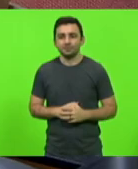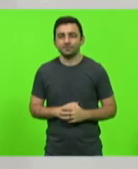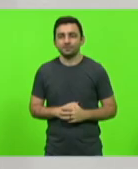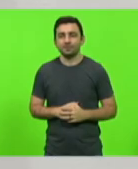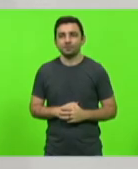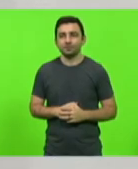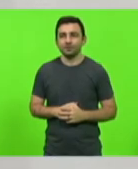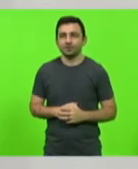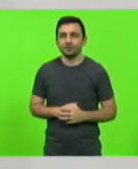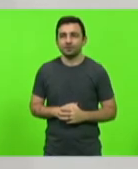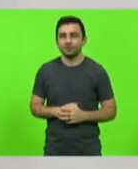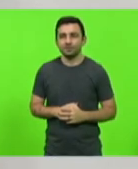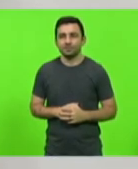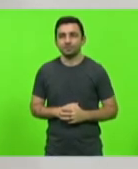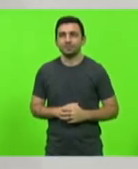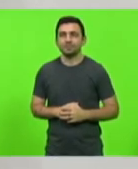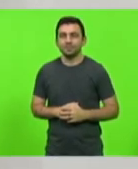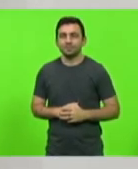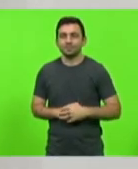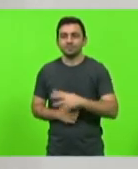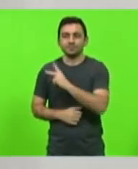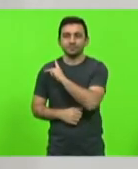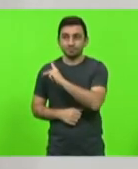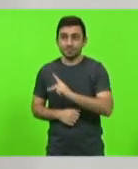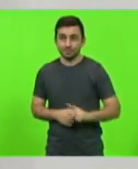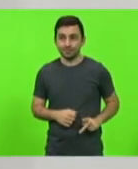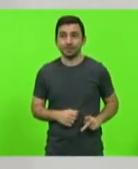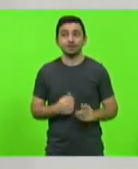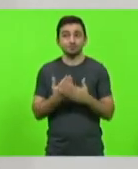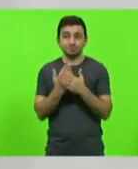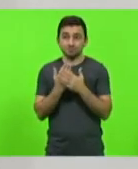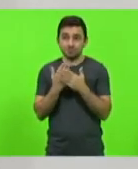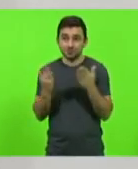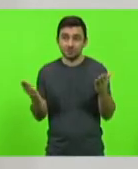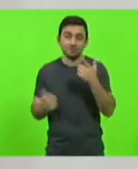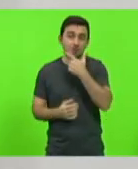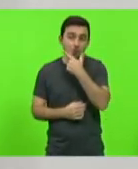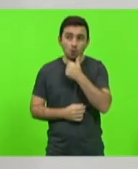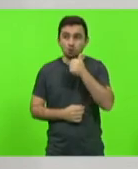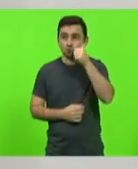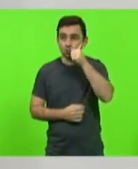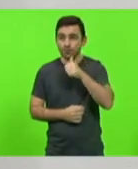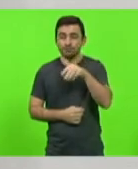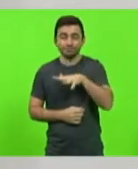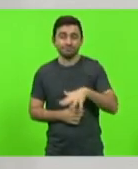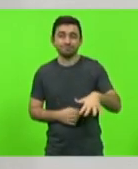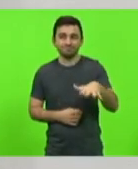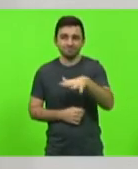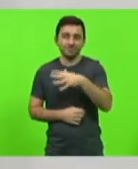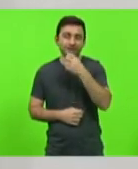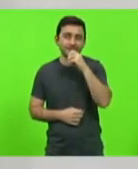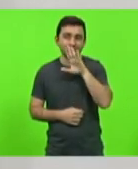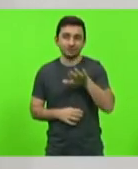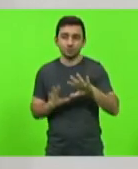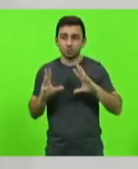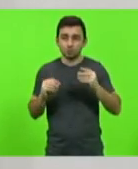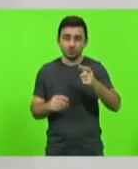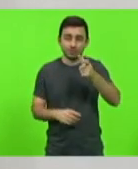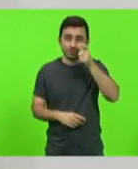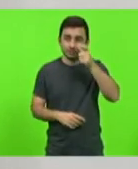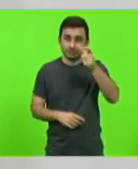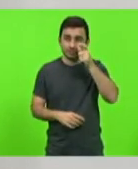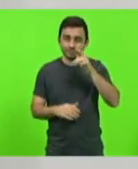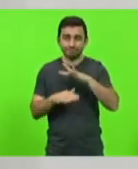Senhor presidente, senhores e senhoras deputados, deputadas, boa tarde, boa tarde a todos que nos acompanham também pelas redes